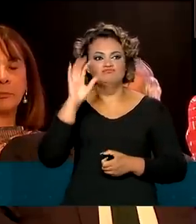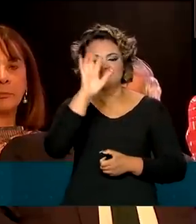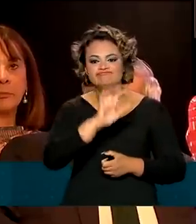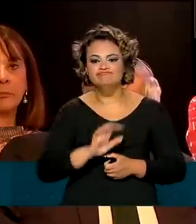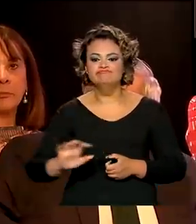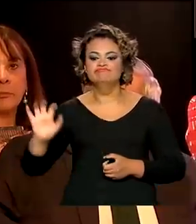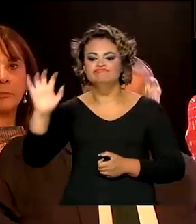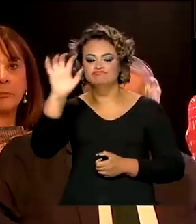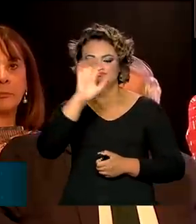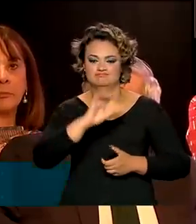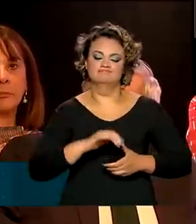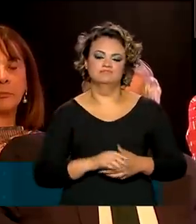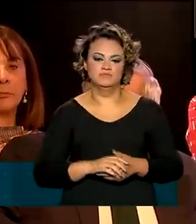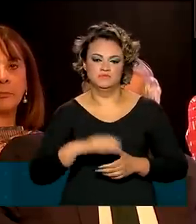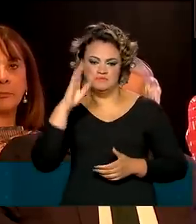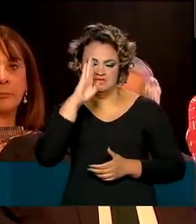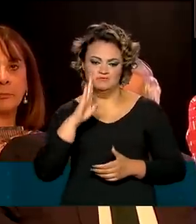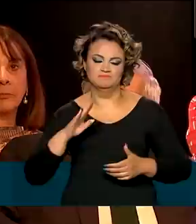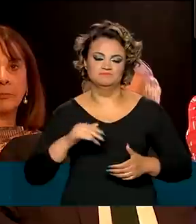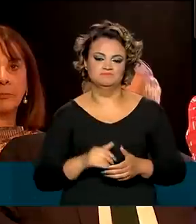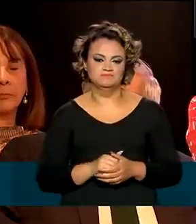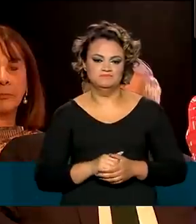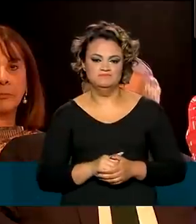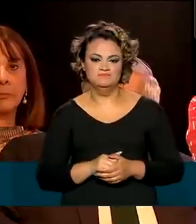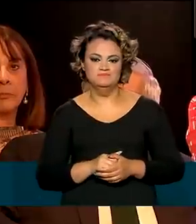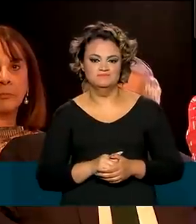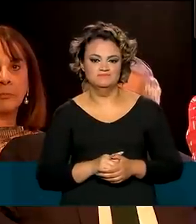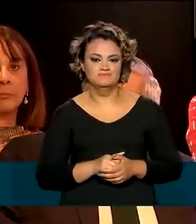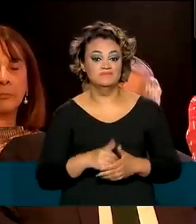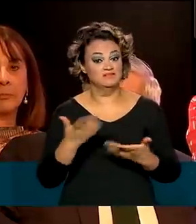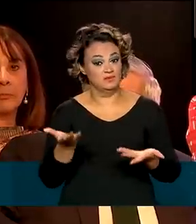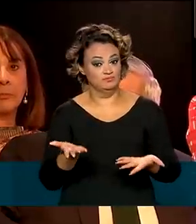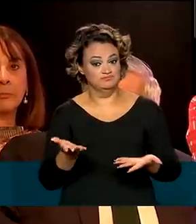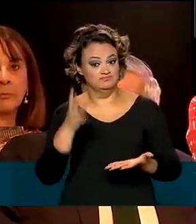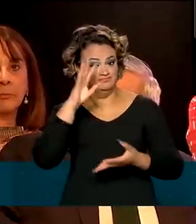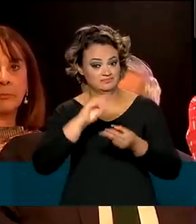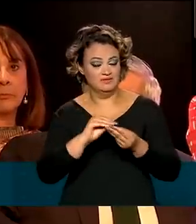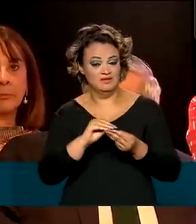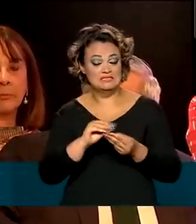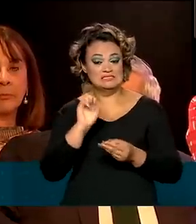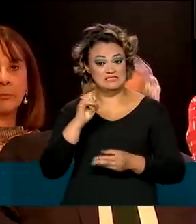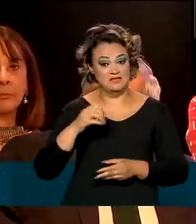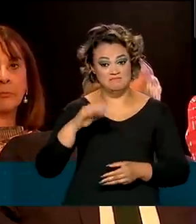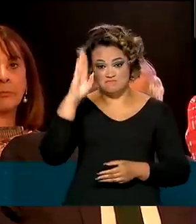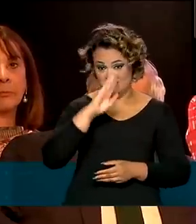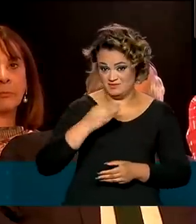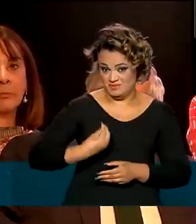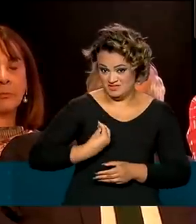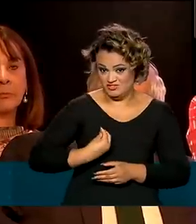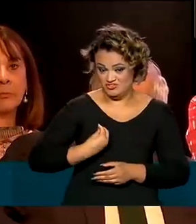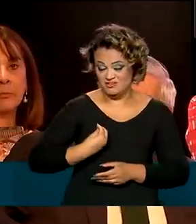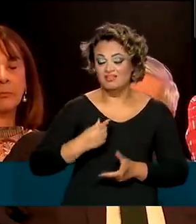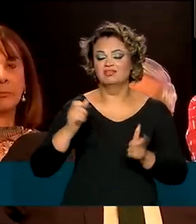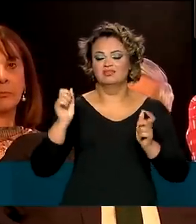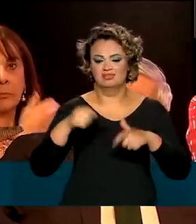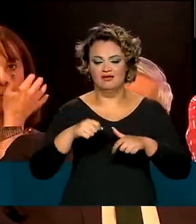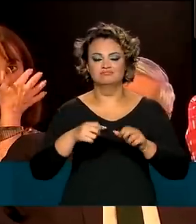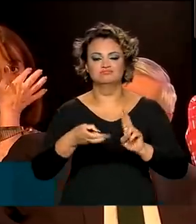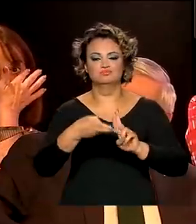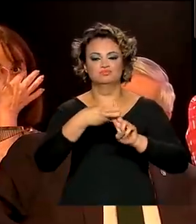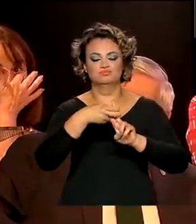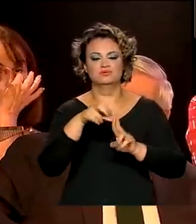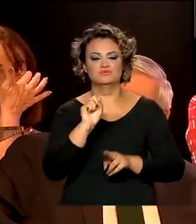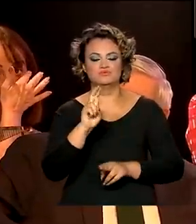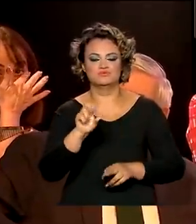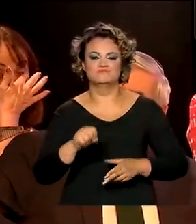.570 municípios dessa grande nação. Ou seja, onde há Brasil, há o Sistema